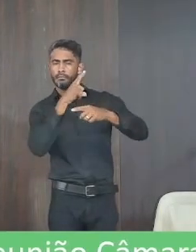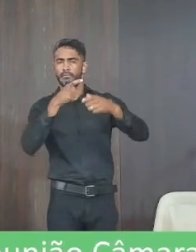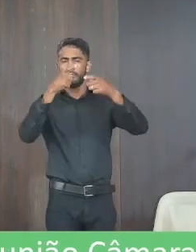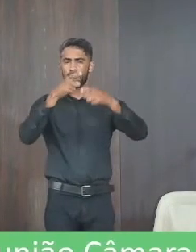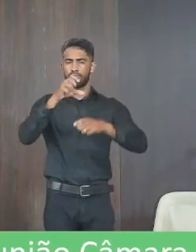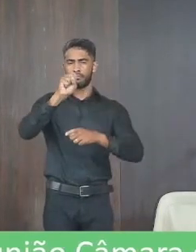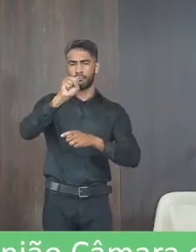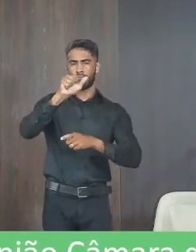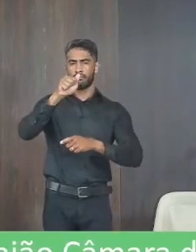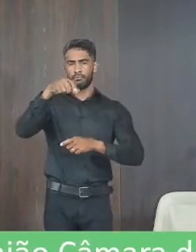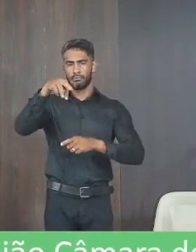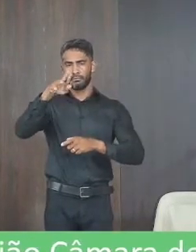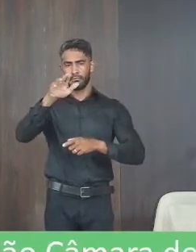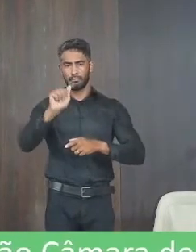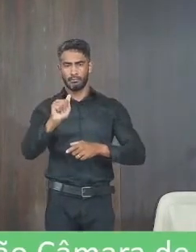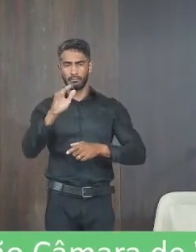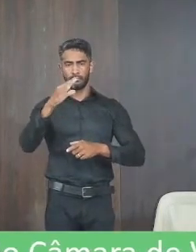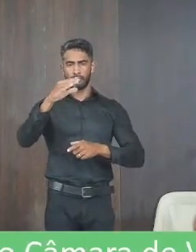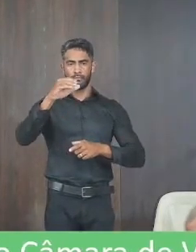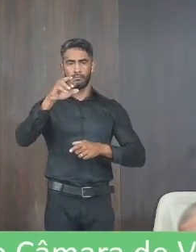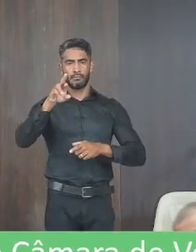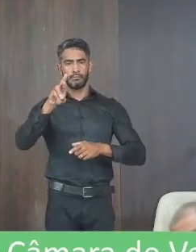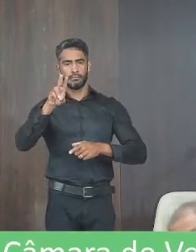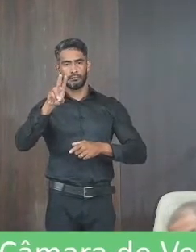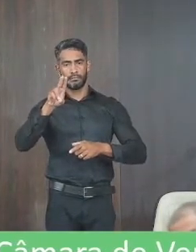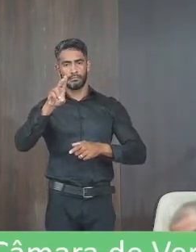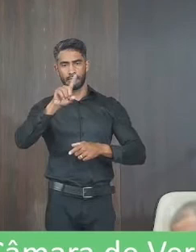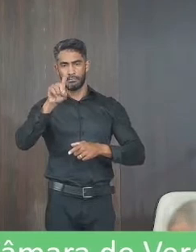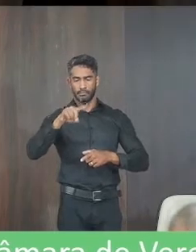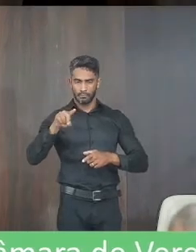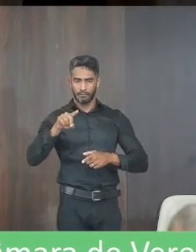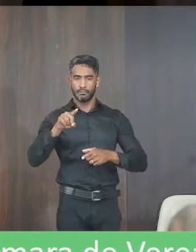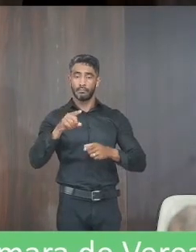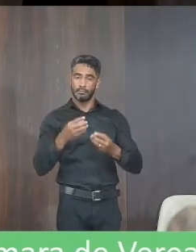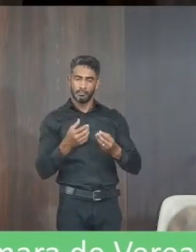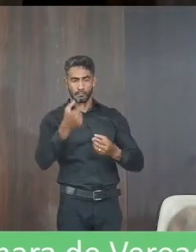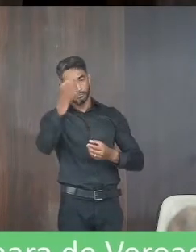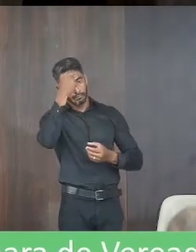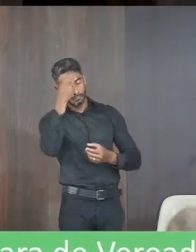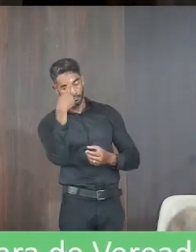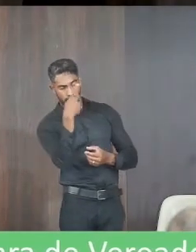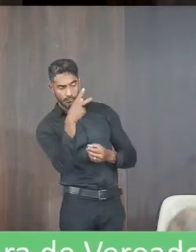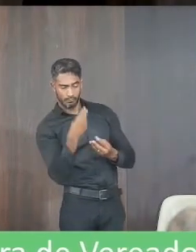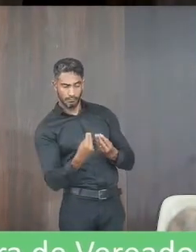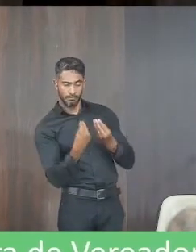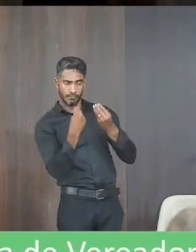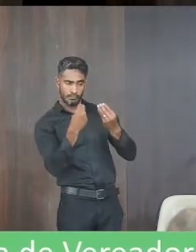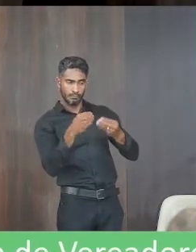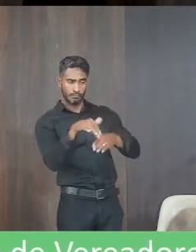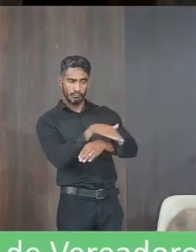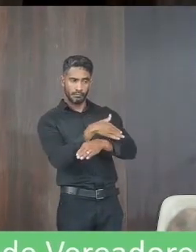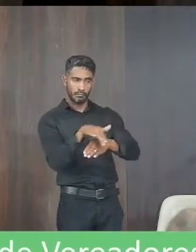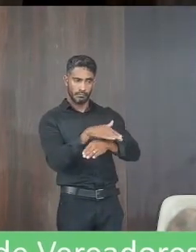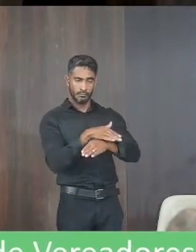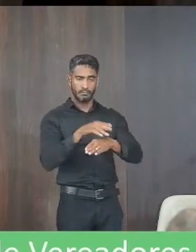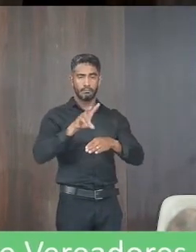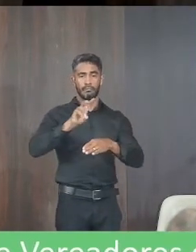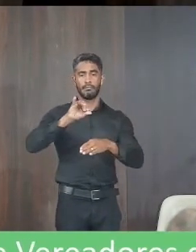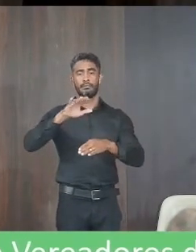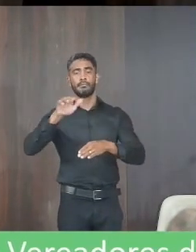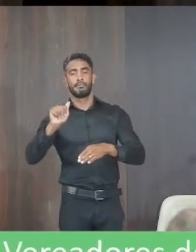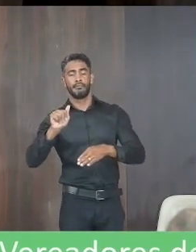requer que seja dada ciência ao aplaudido na rua Antônio Lacerda 261 no bairro Vila São Vicente